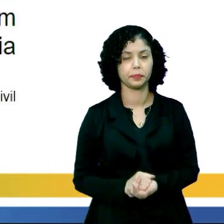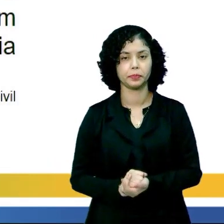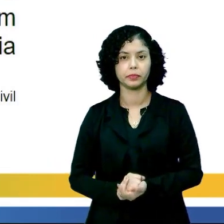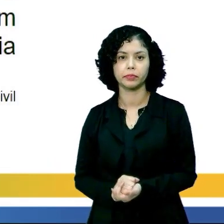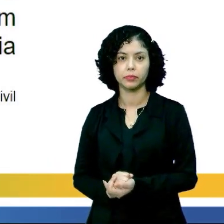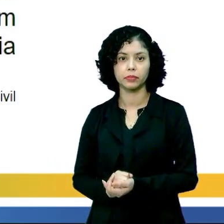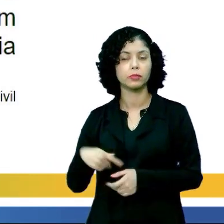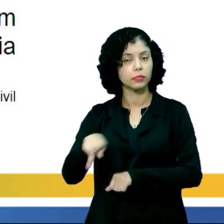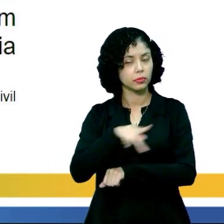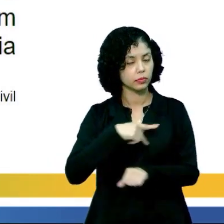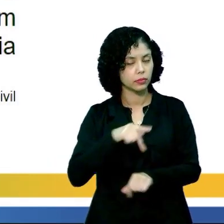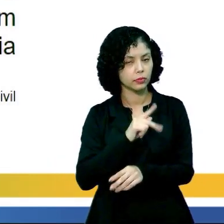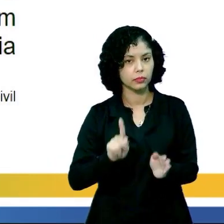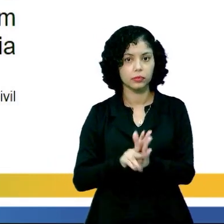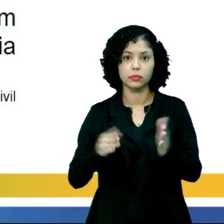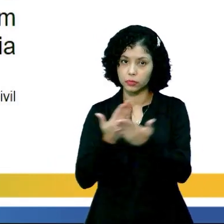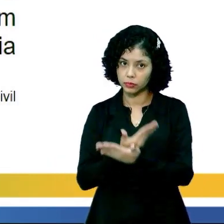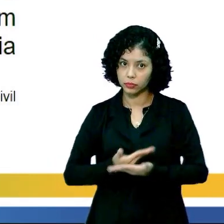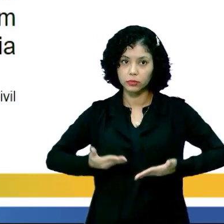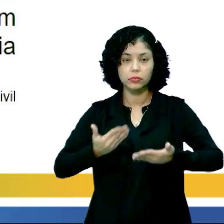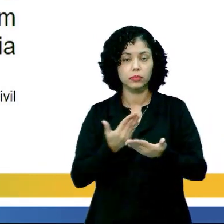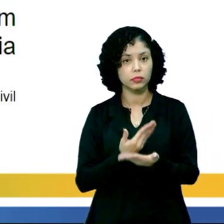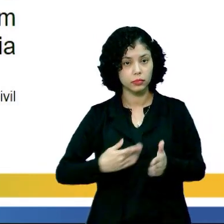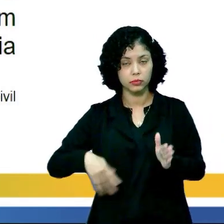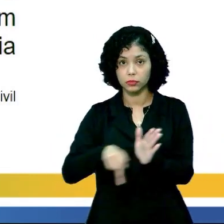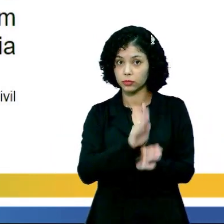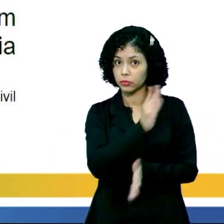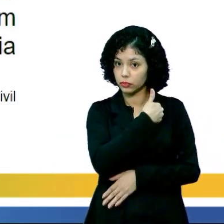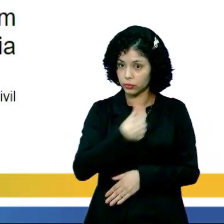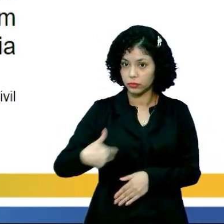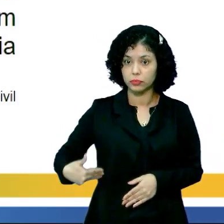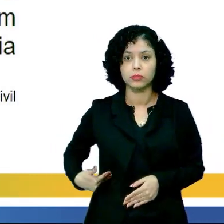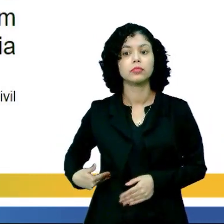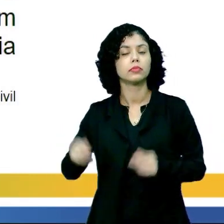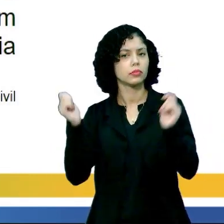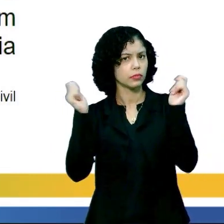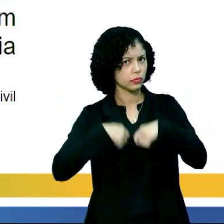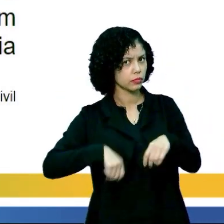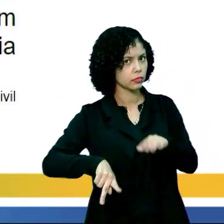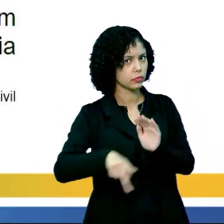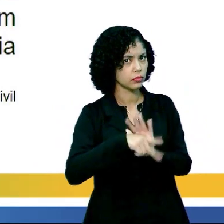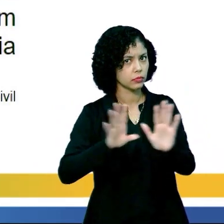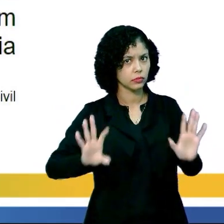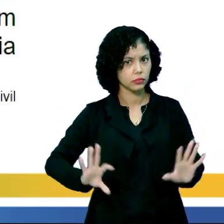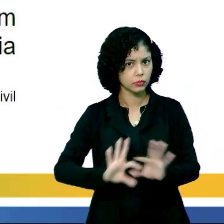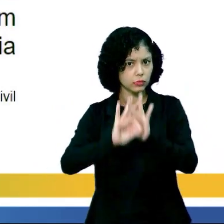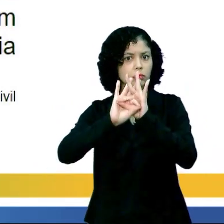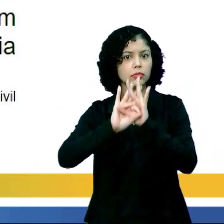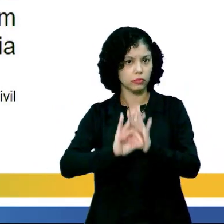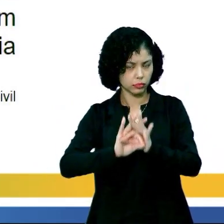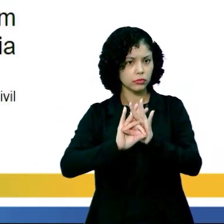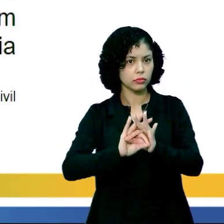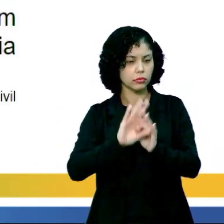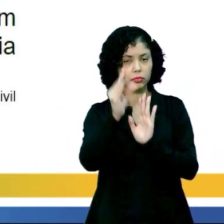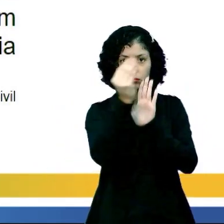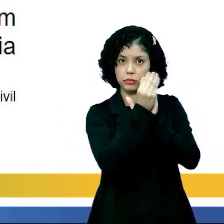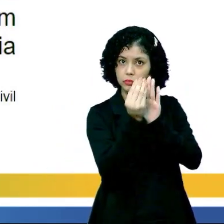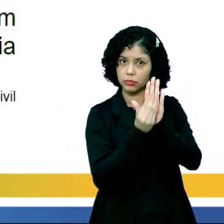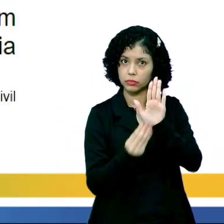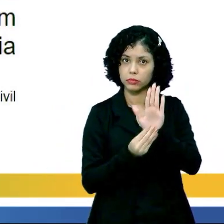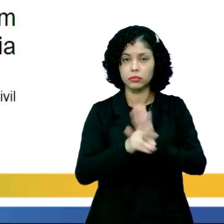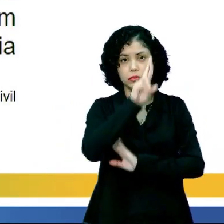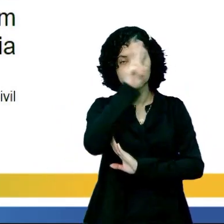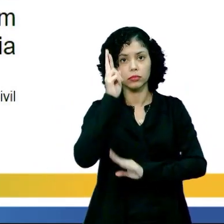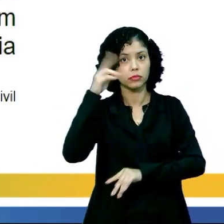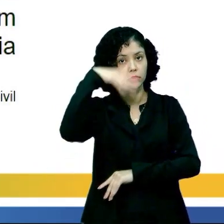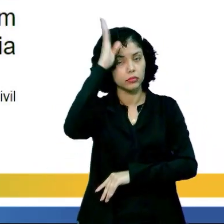né? Existe no país cuja conservação seja de interesse público, que, por sua vez, está vinculado a fatos memoráveis da